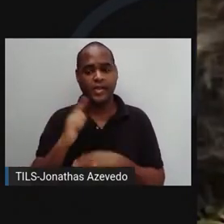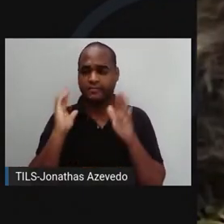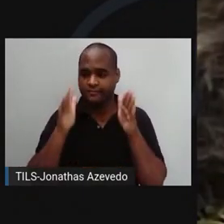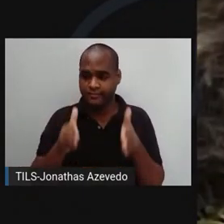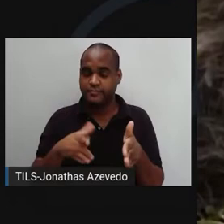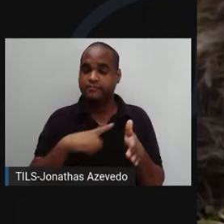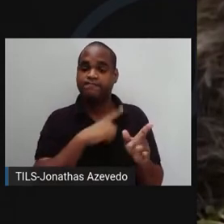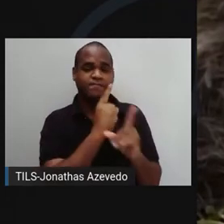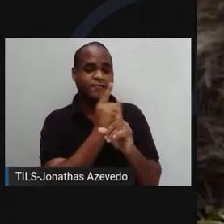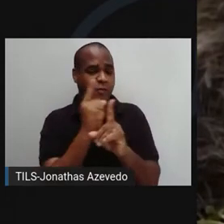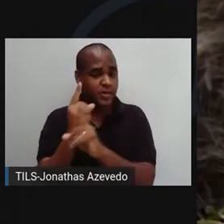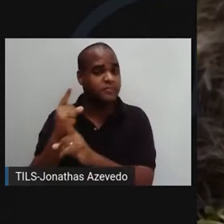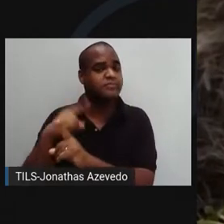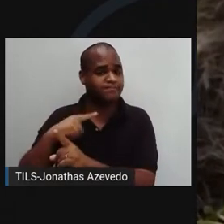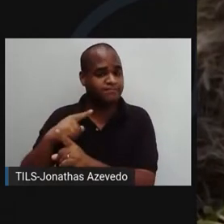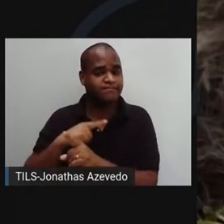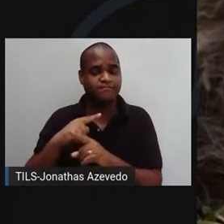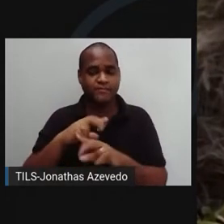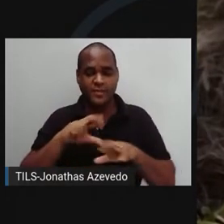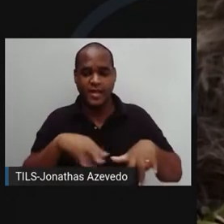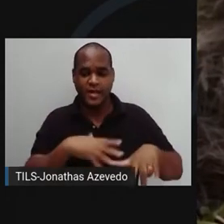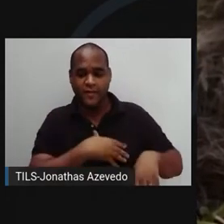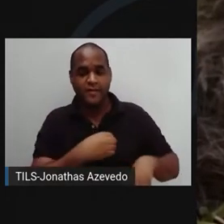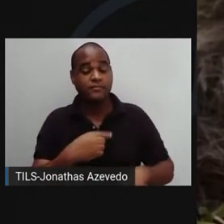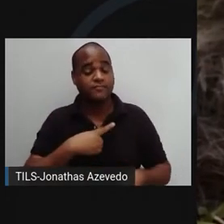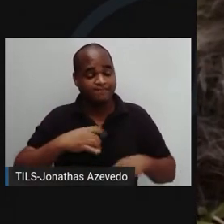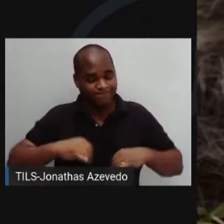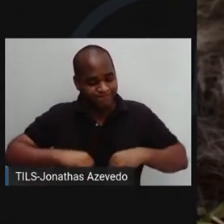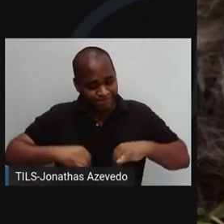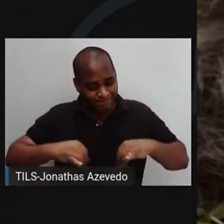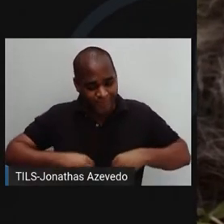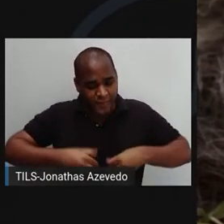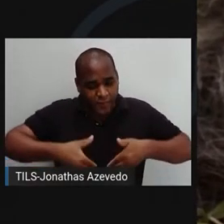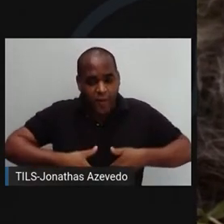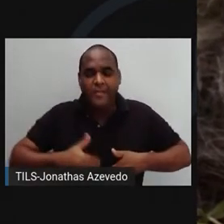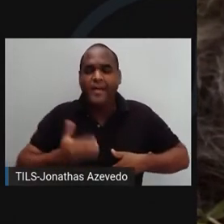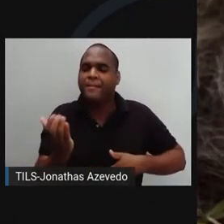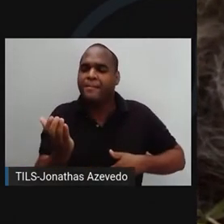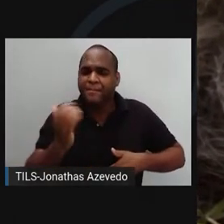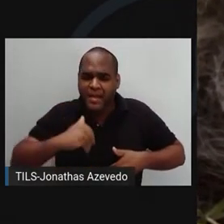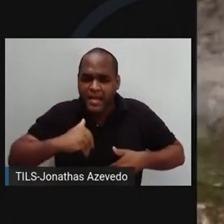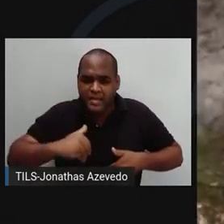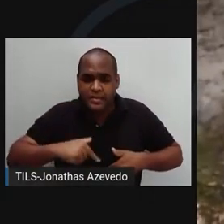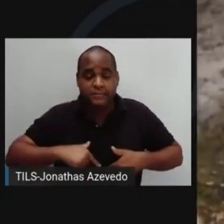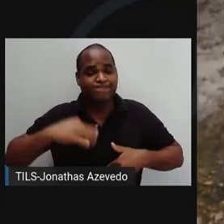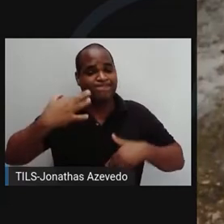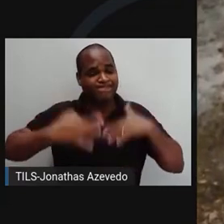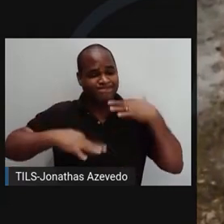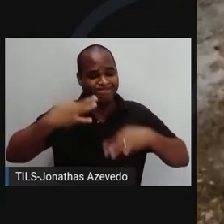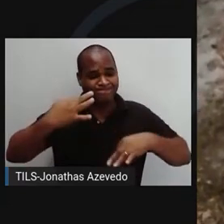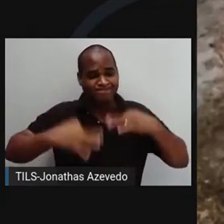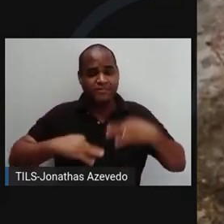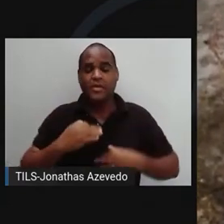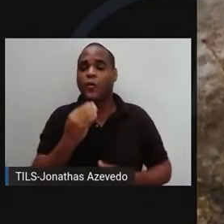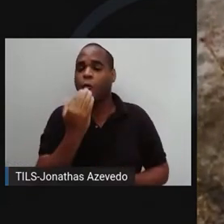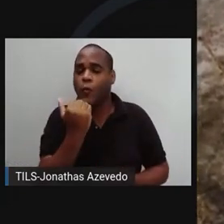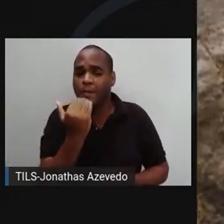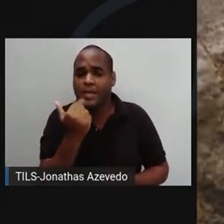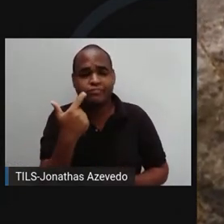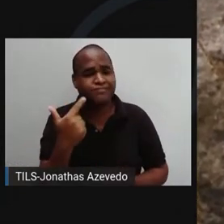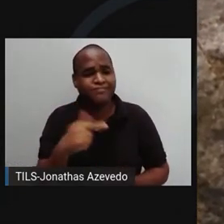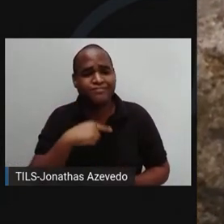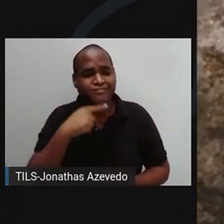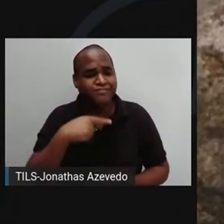albatroses, ainda filhotes, morrendo de fome. Com o estômago entupido de plástico, não tem espaço para comida. E cada